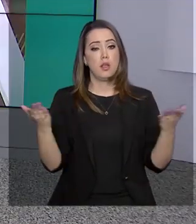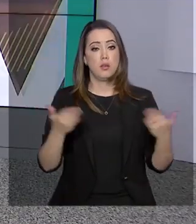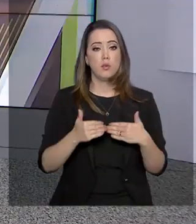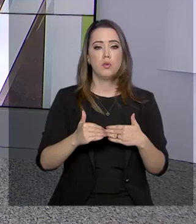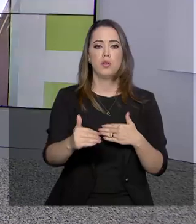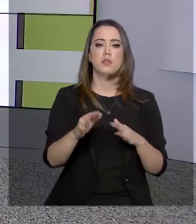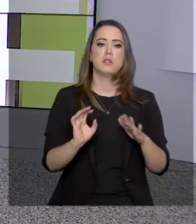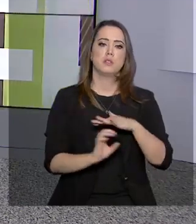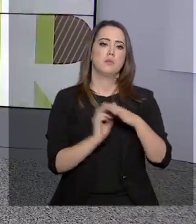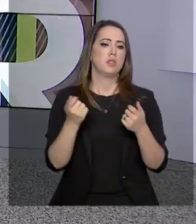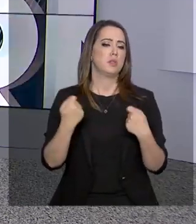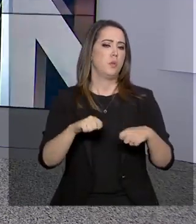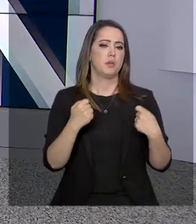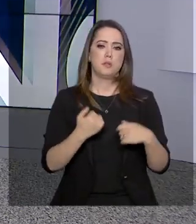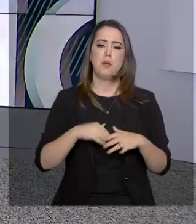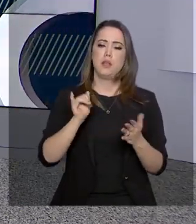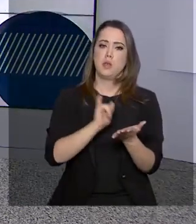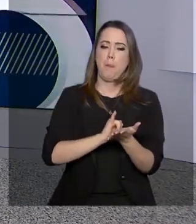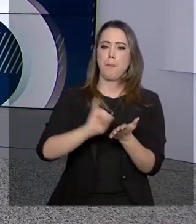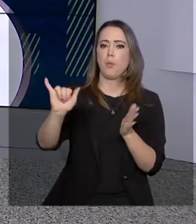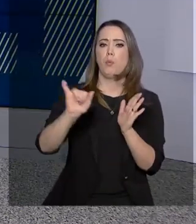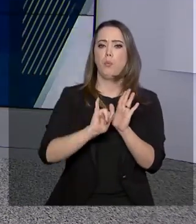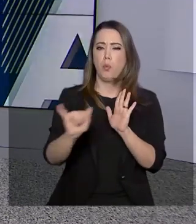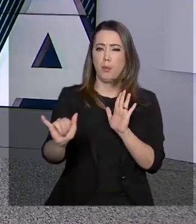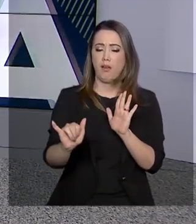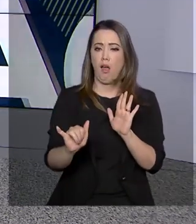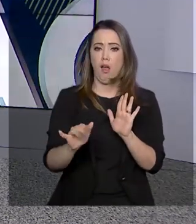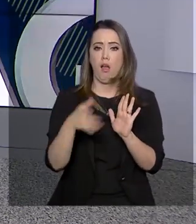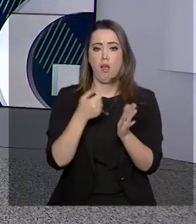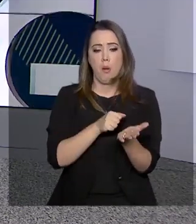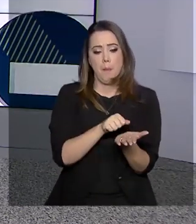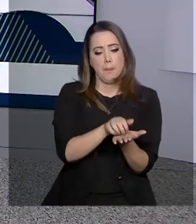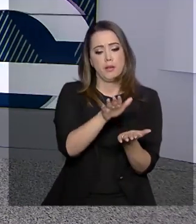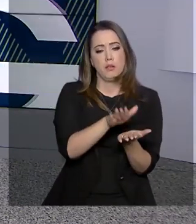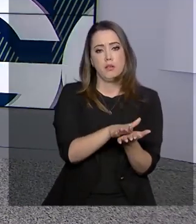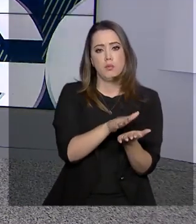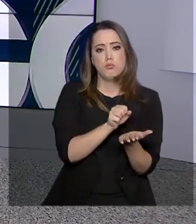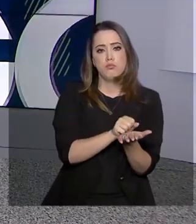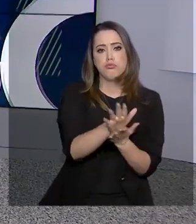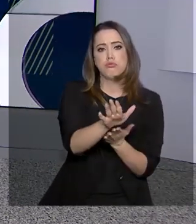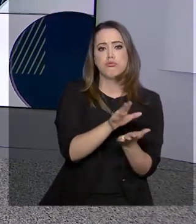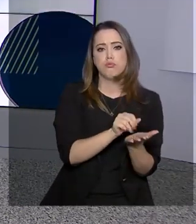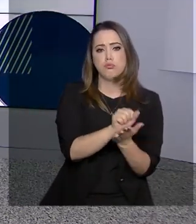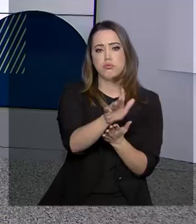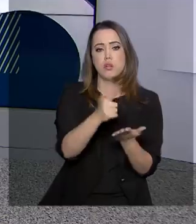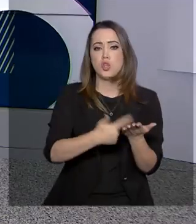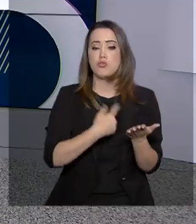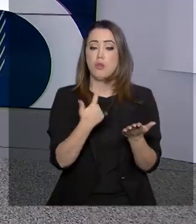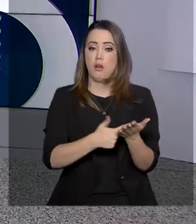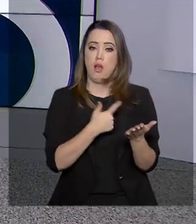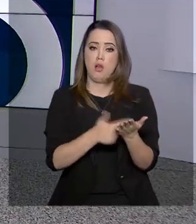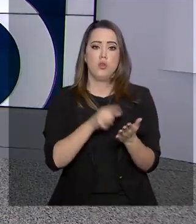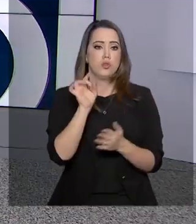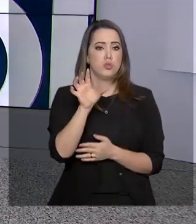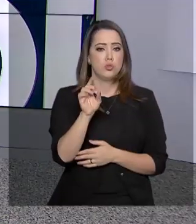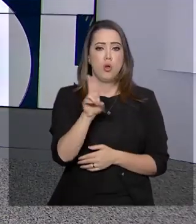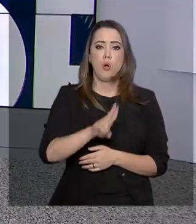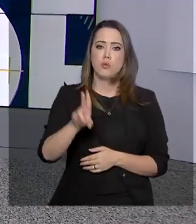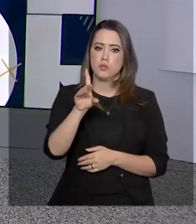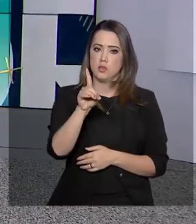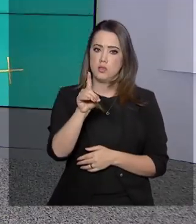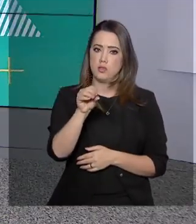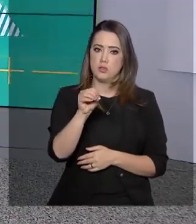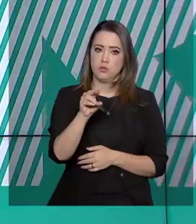as empresas não precisarão mais publicar os balanços anuais em jornais de grande circulação. Basta fazer a publicação no Diário